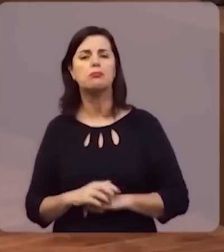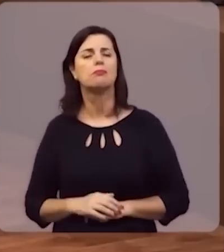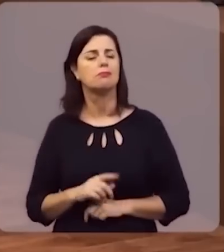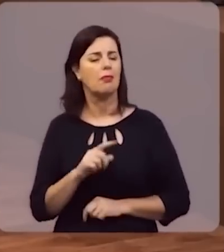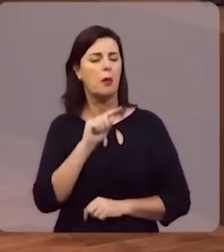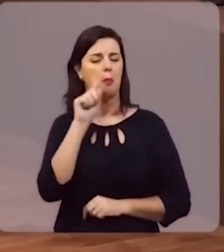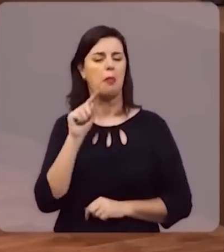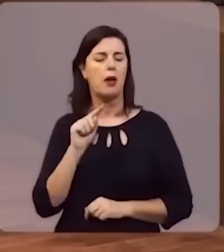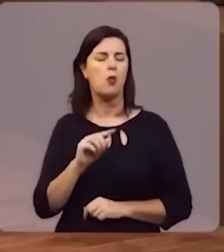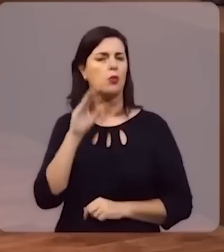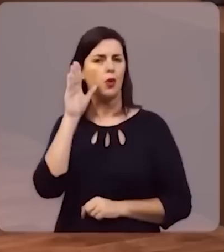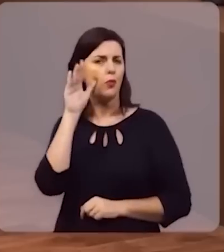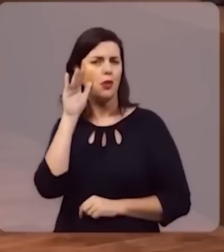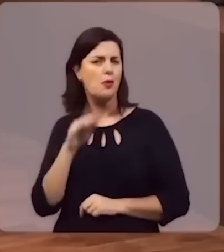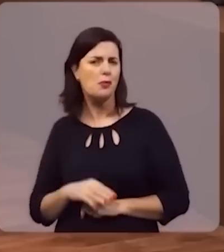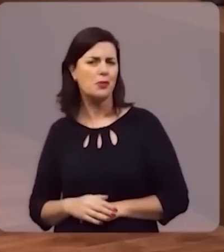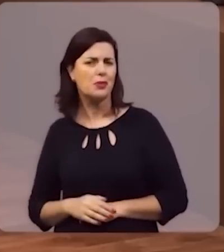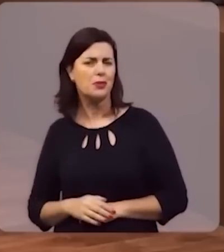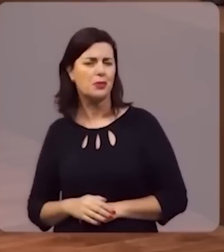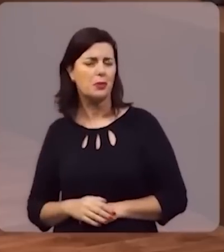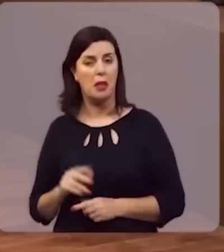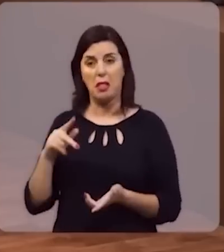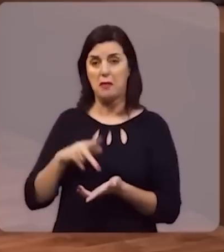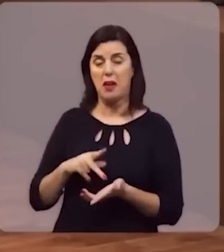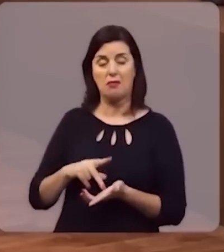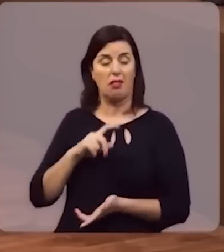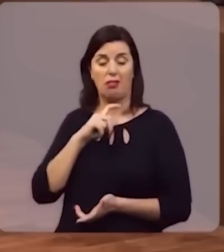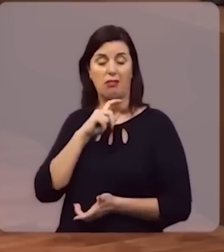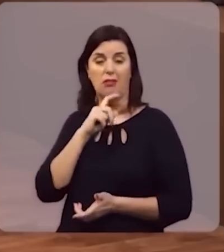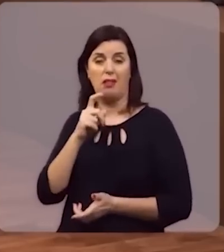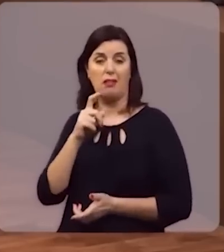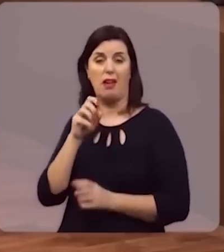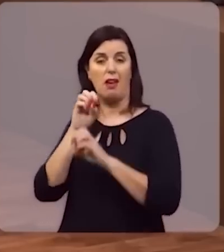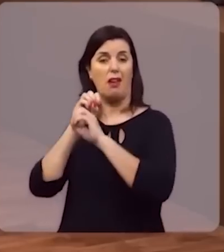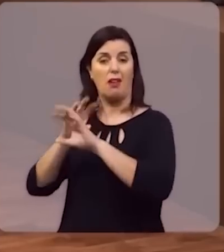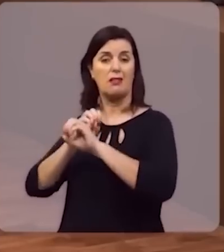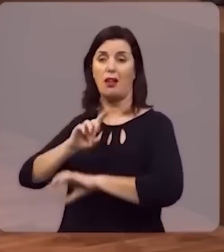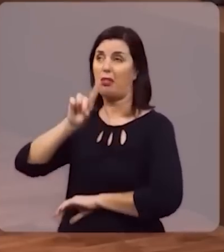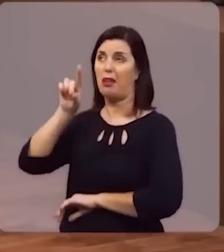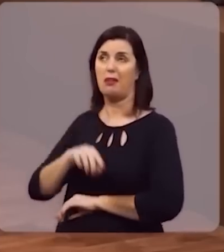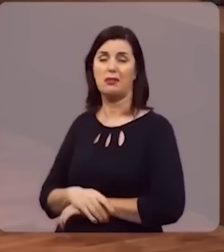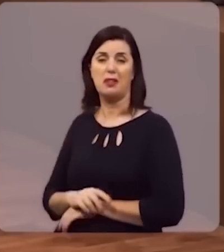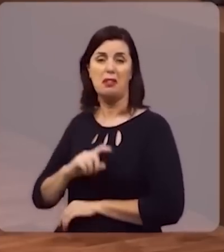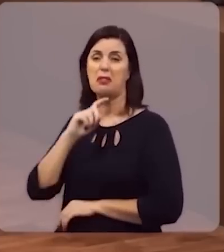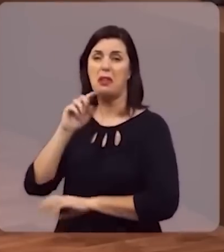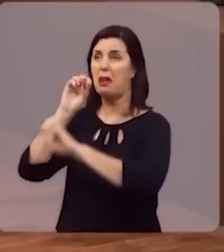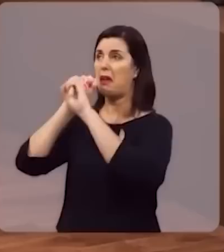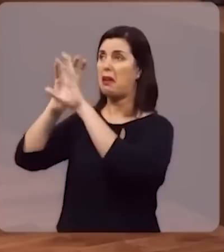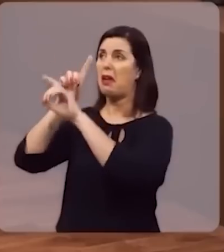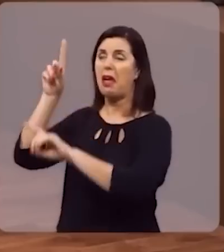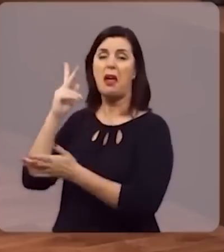E esta é uma pergunta curiosíssima, porque, na verdade, ninguém foi o mestre de Deus. Ninguém ensinou Deus.